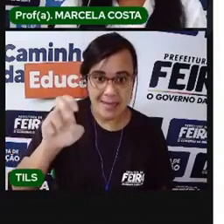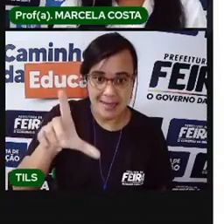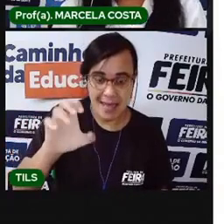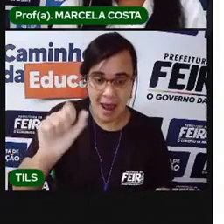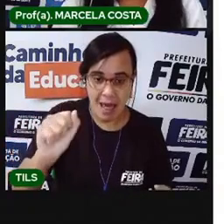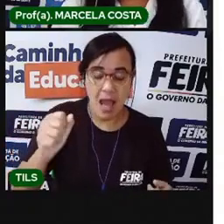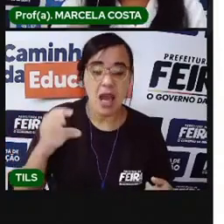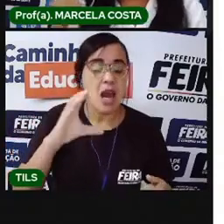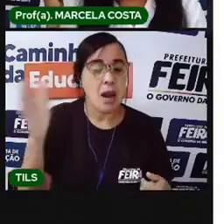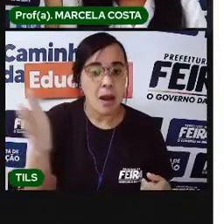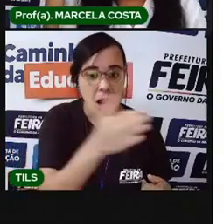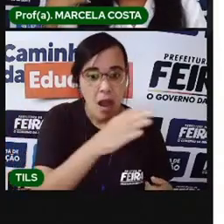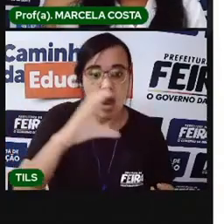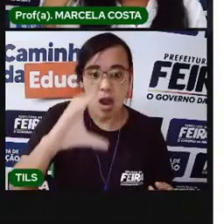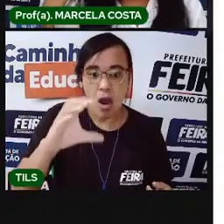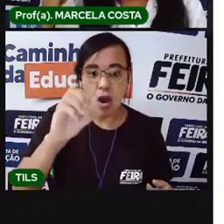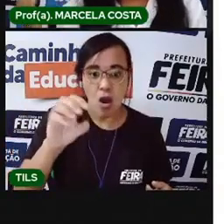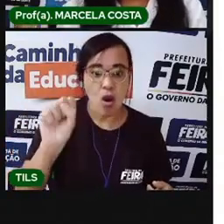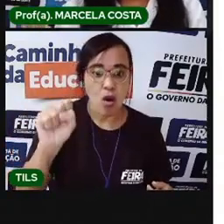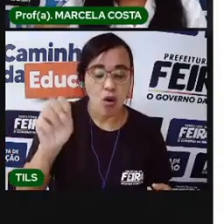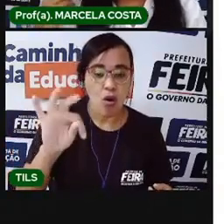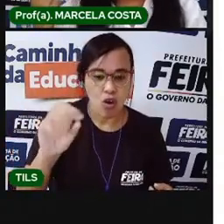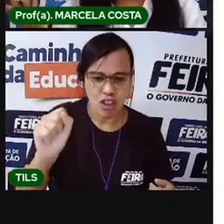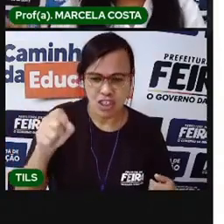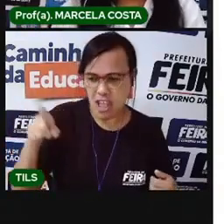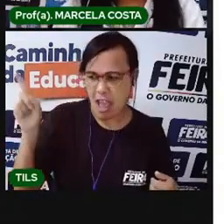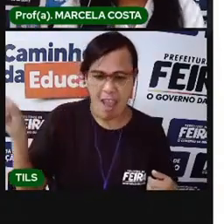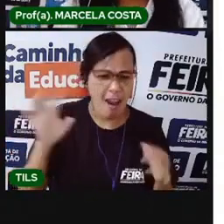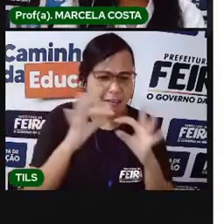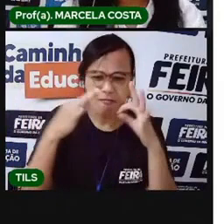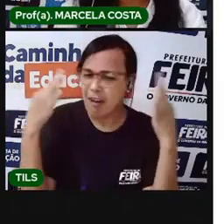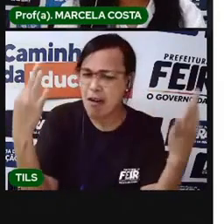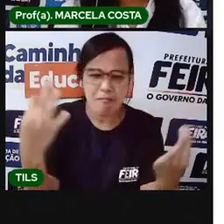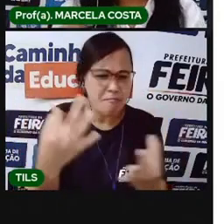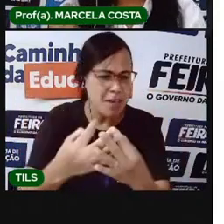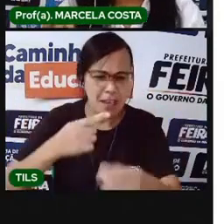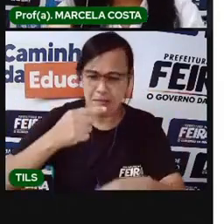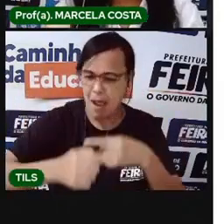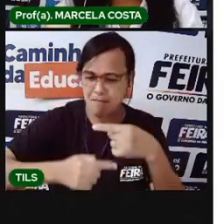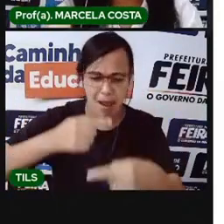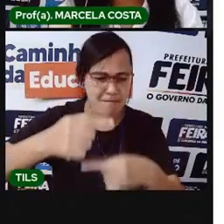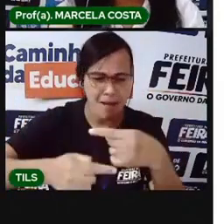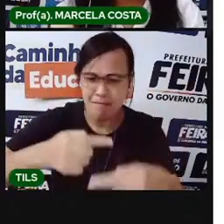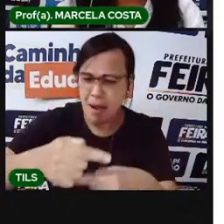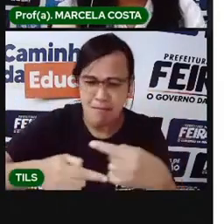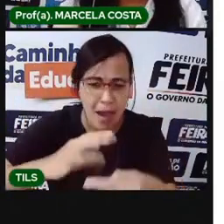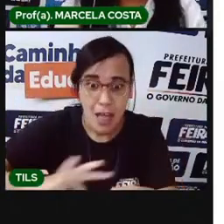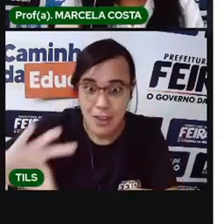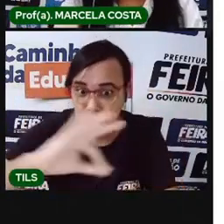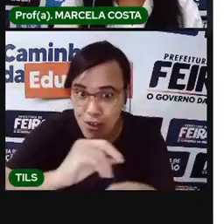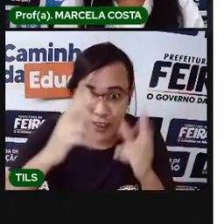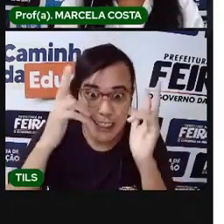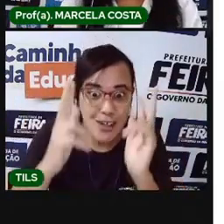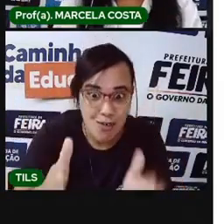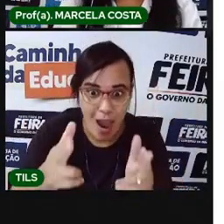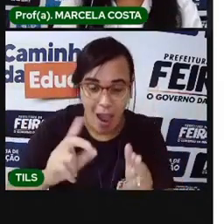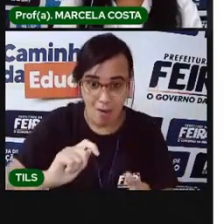é o mesmo sobrenome que está lá no nome do meu pai, do meu avô, do meu bisavô, do meu casar avô. E eu tenho muito